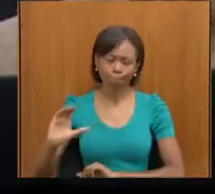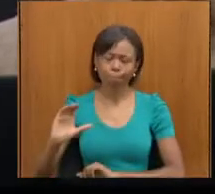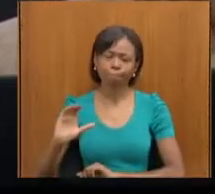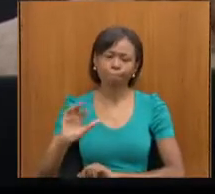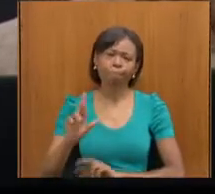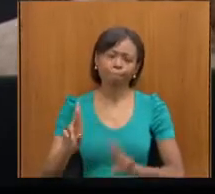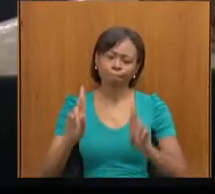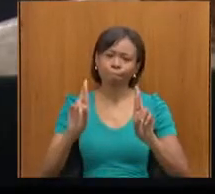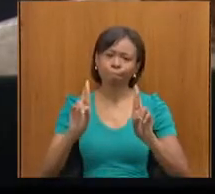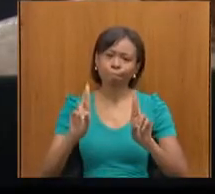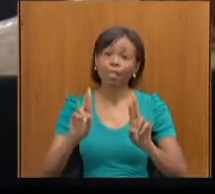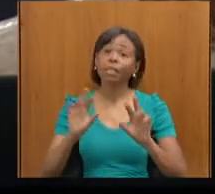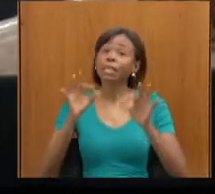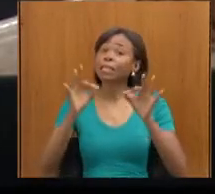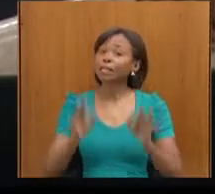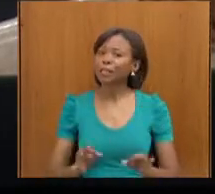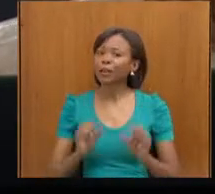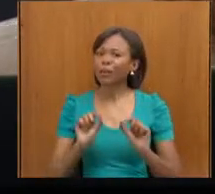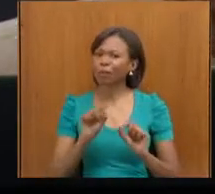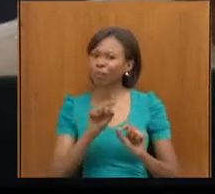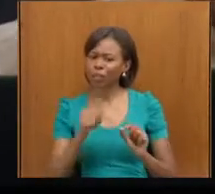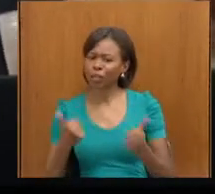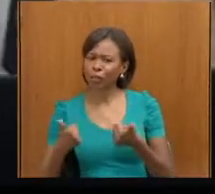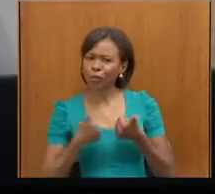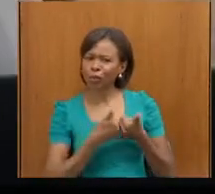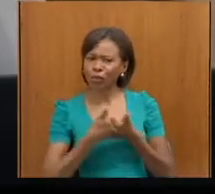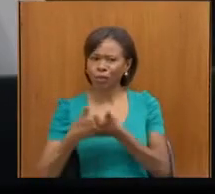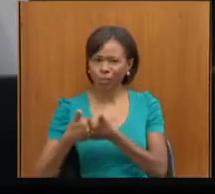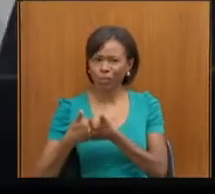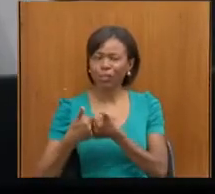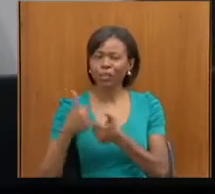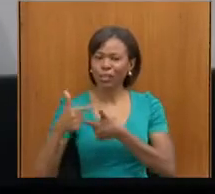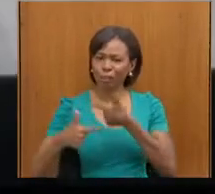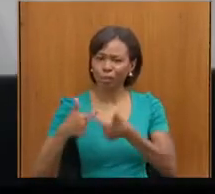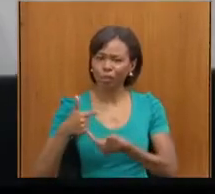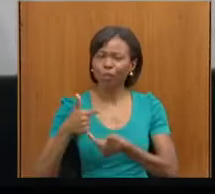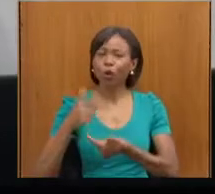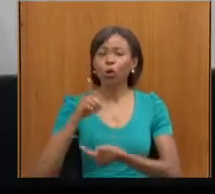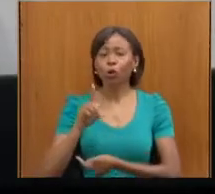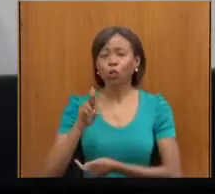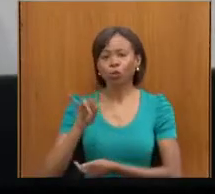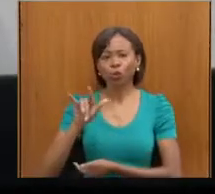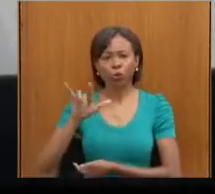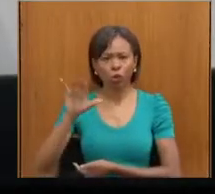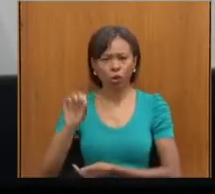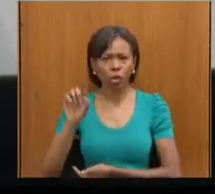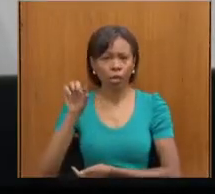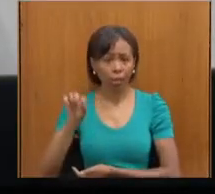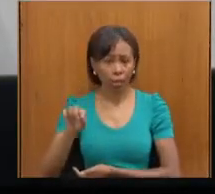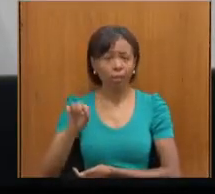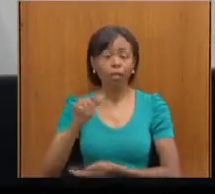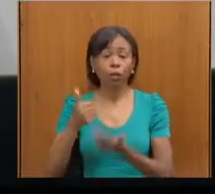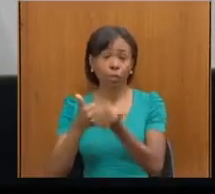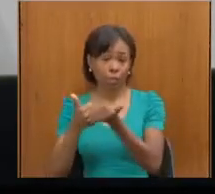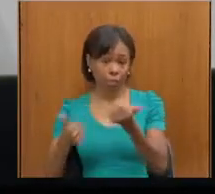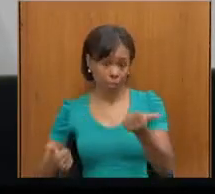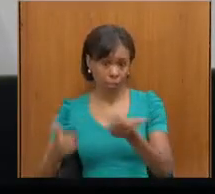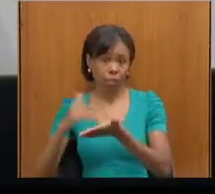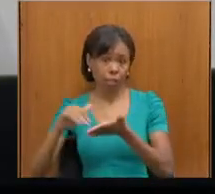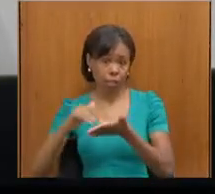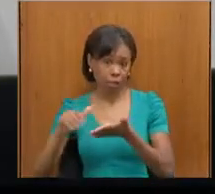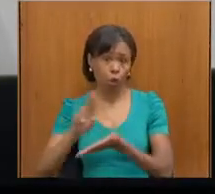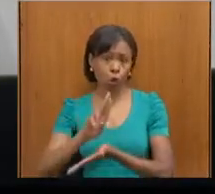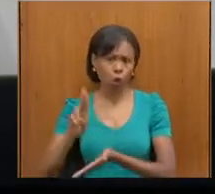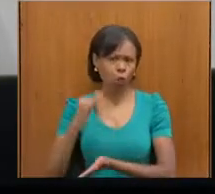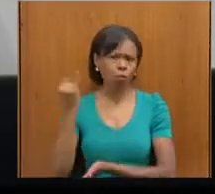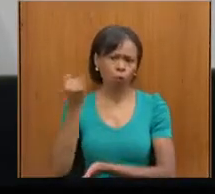que, estando lá ao lado do nosso Subsecretário do Hílio, que é um grande nome da defesa dos direitos humanos, também na